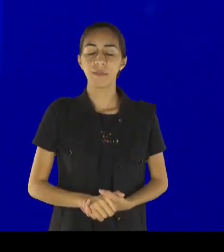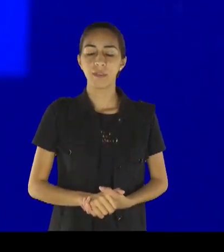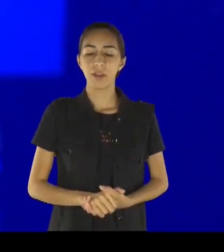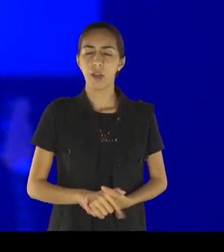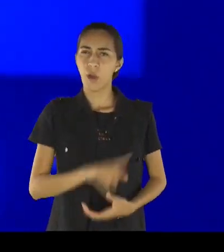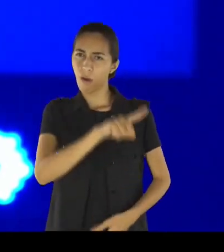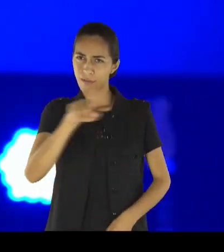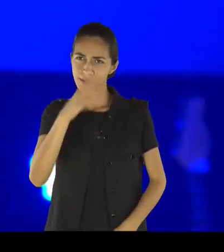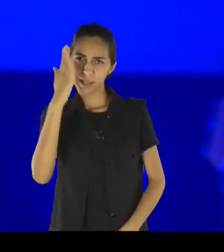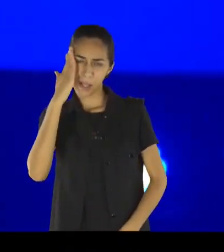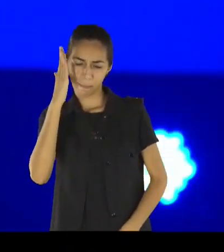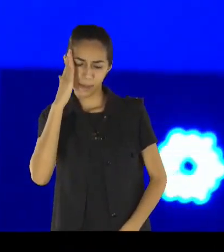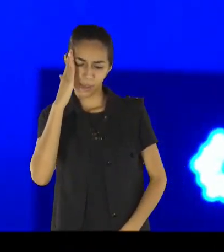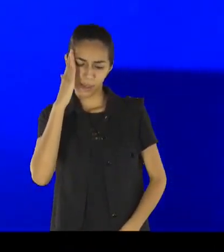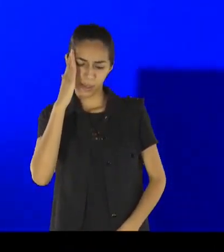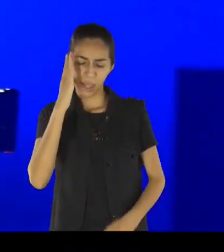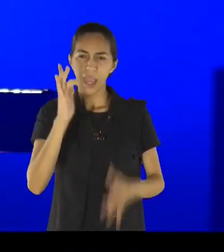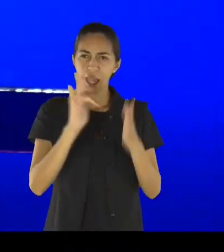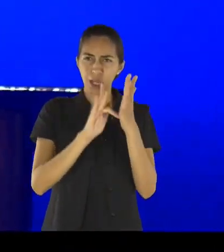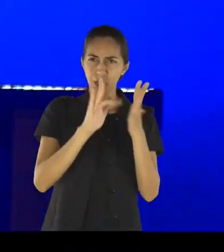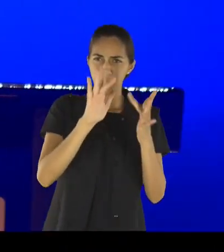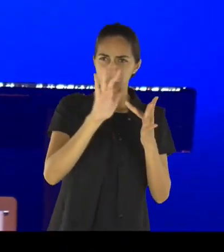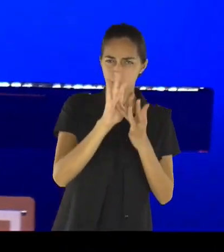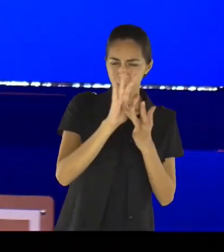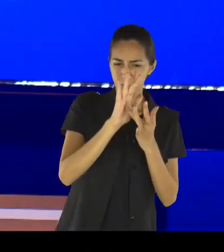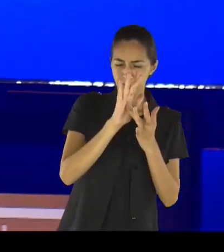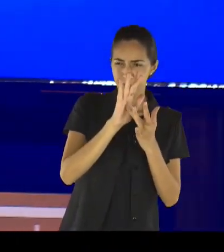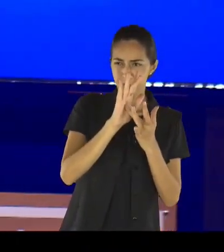vezes para as pessoas que estavam desanimadas, sem ânimo?